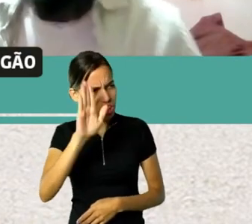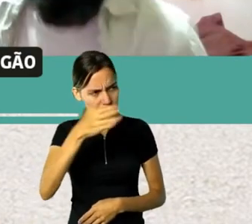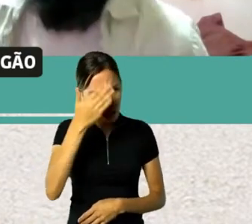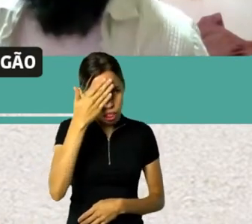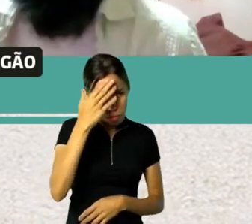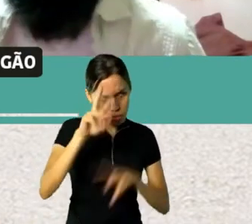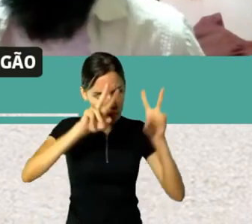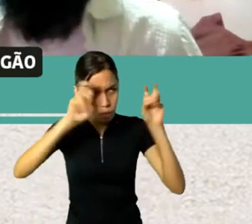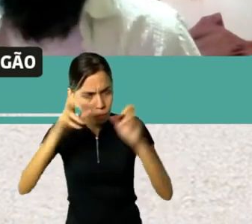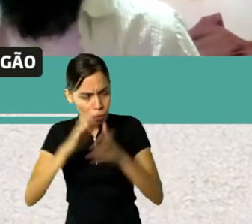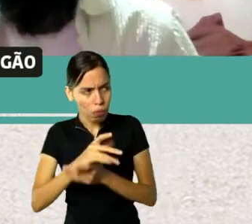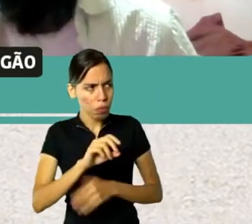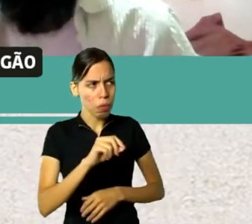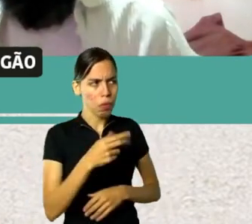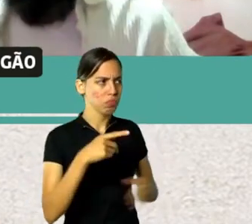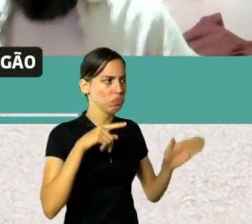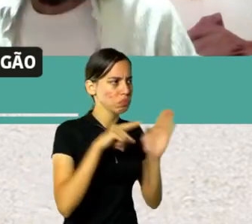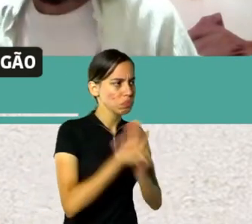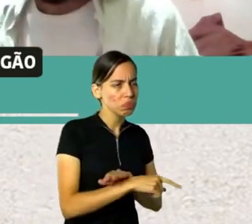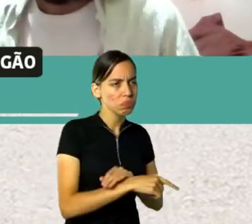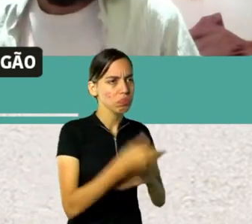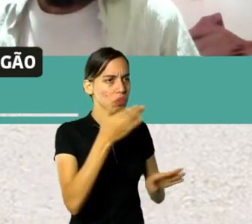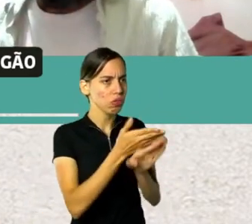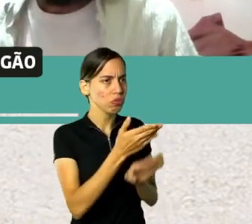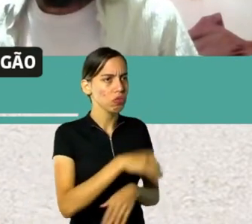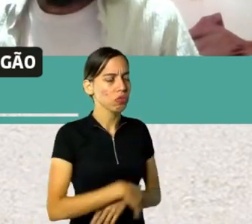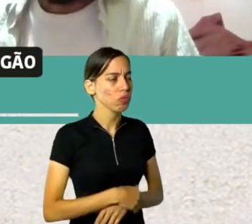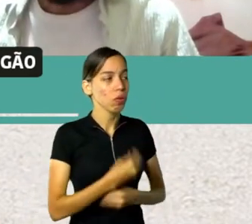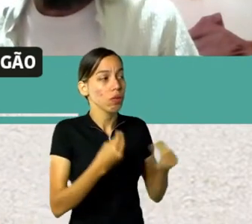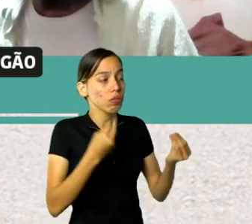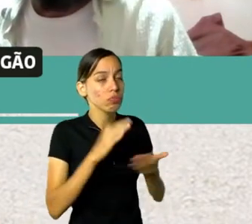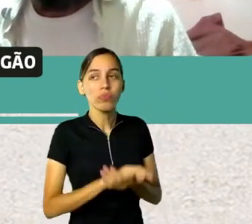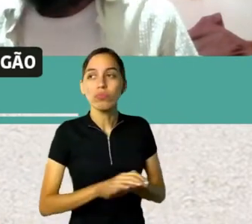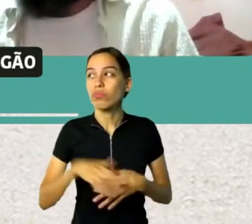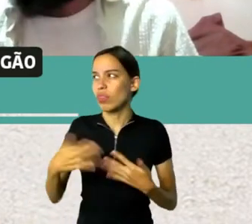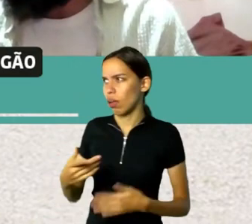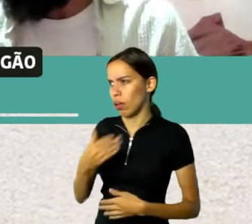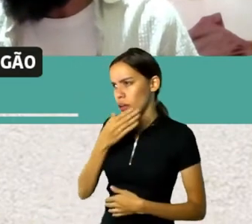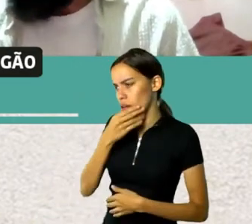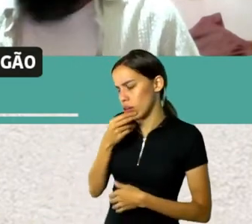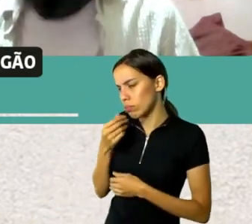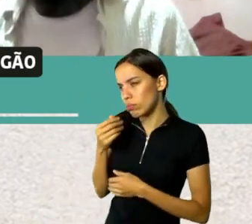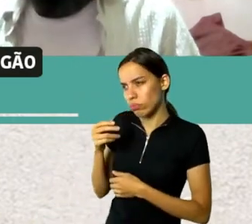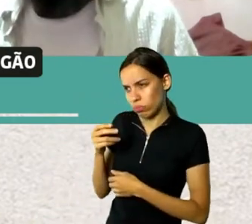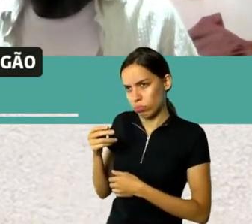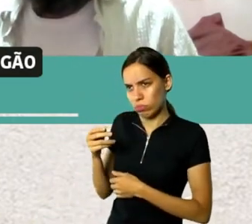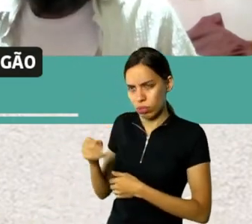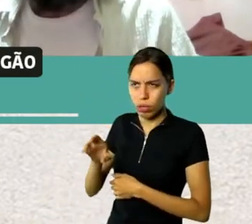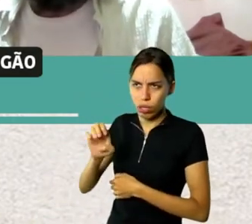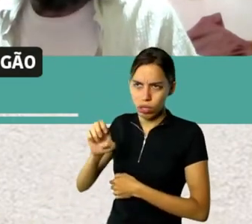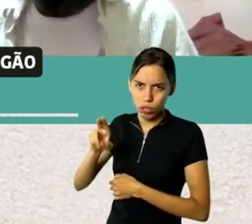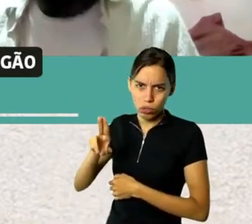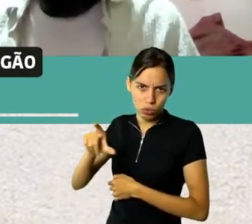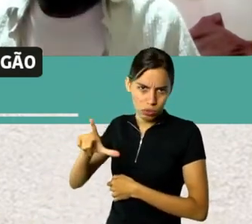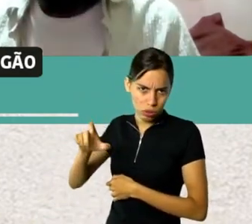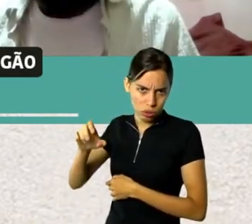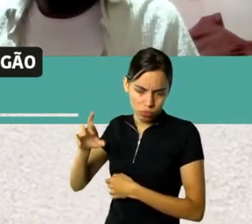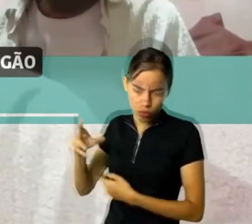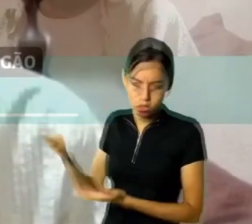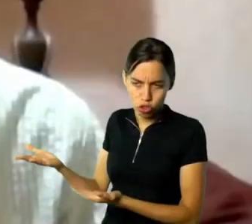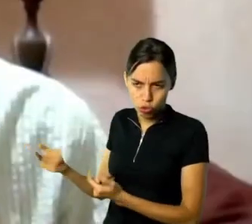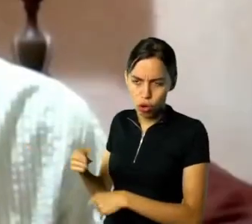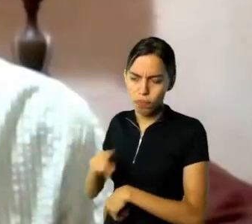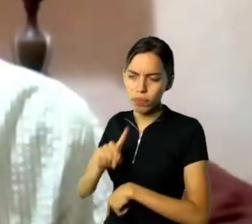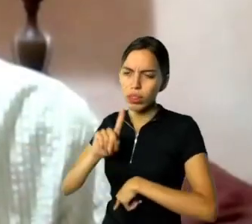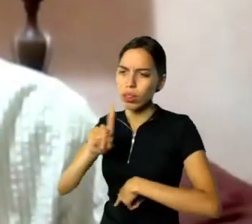habitandinha, quando ele era adolescente, e vira e mexe, ele pesquisava na internet, aí com o surgimento de rede social, de